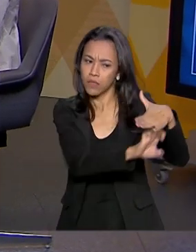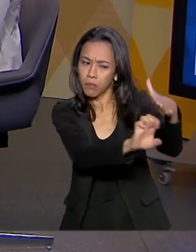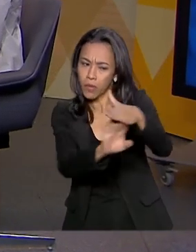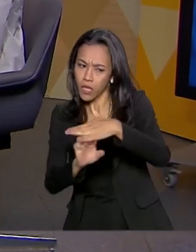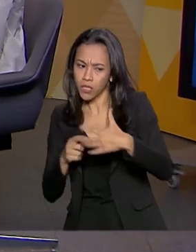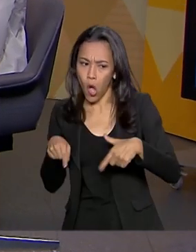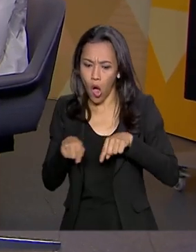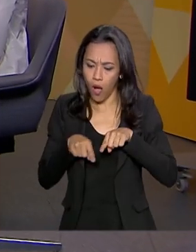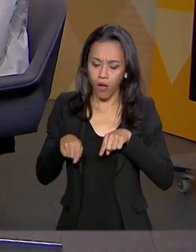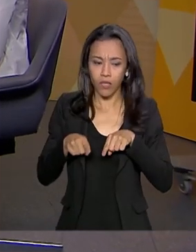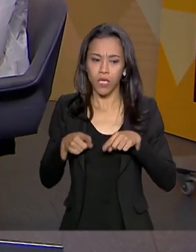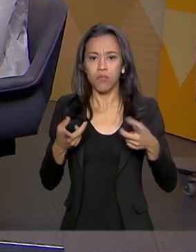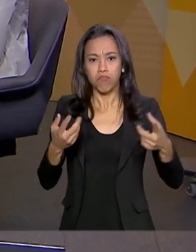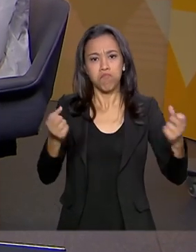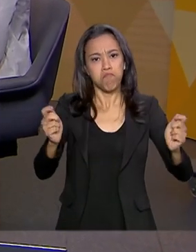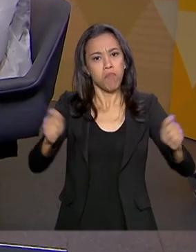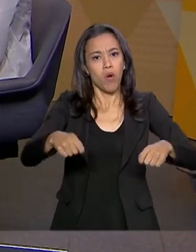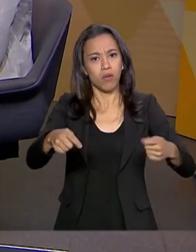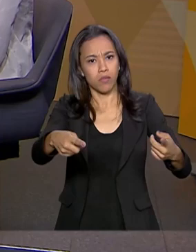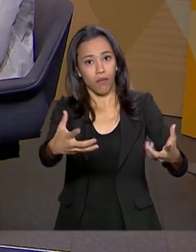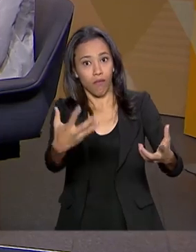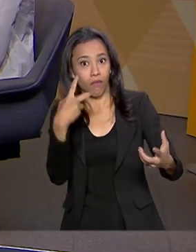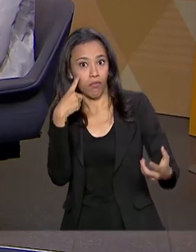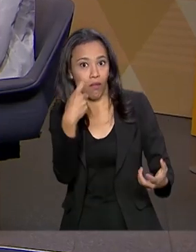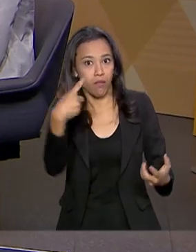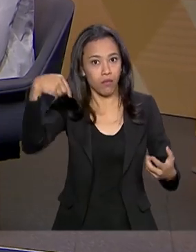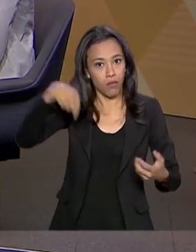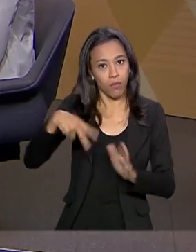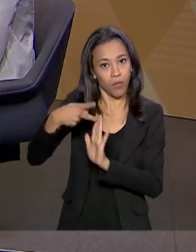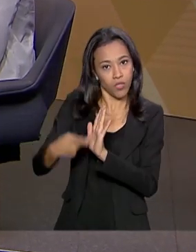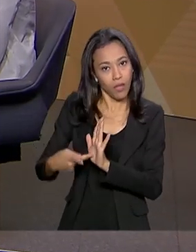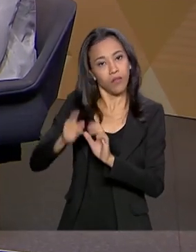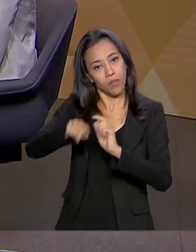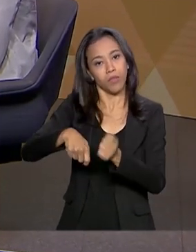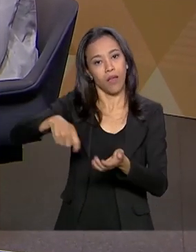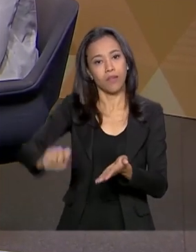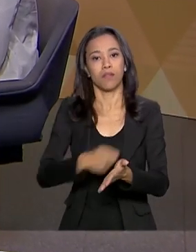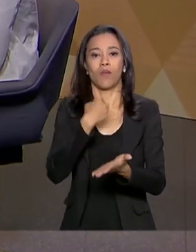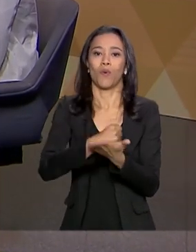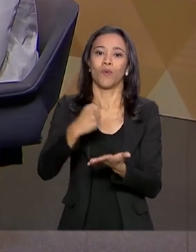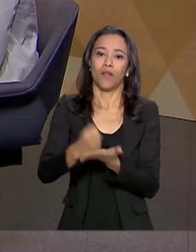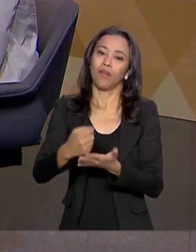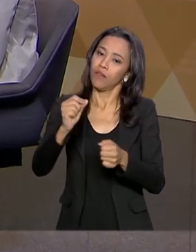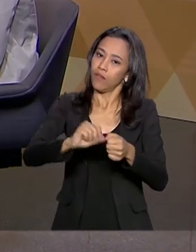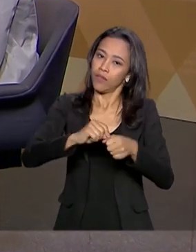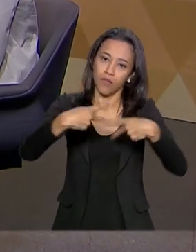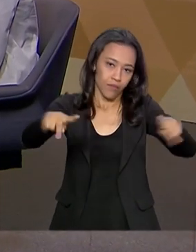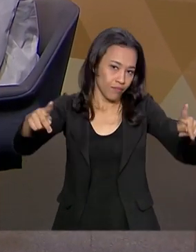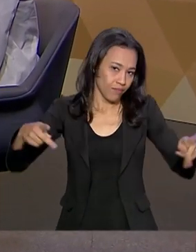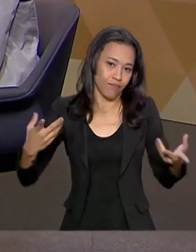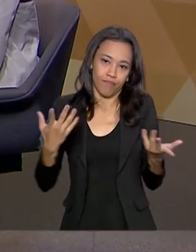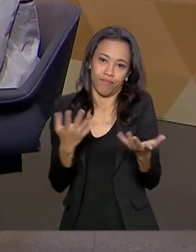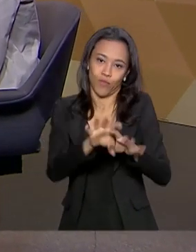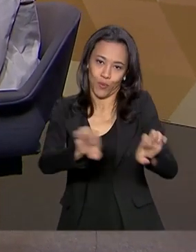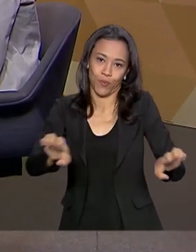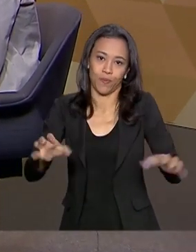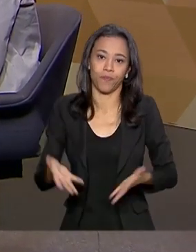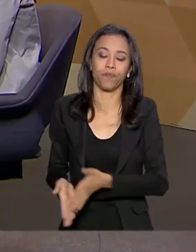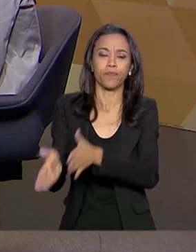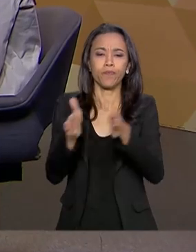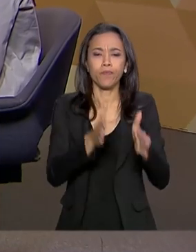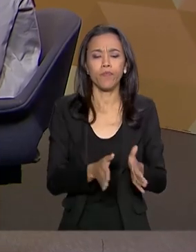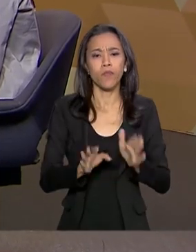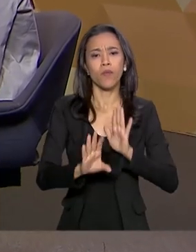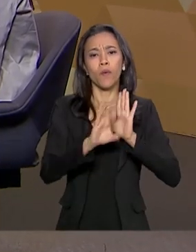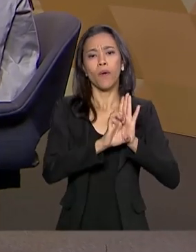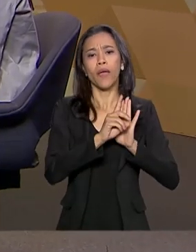eles possam de fato disputar aquele ativo e depois efetivamente assinar o contrato e fazer os investimentos. E o edital, ele